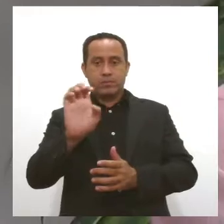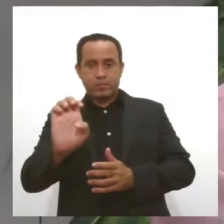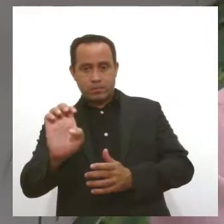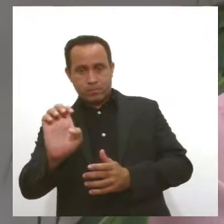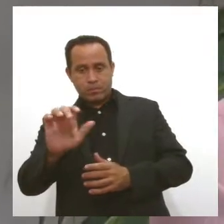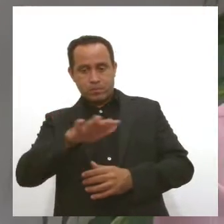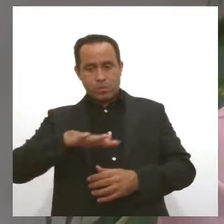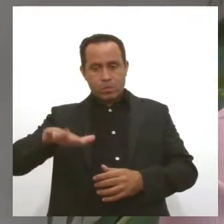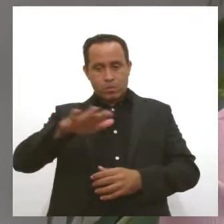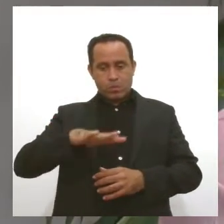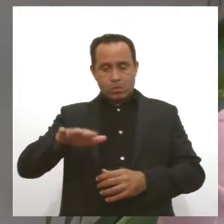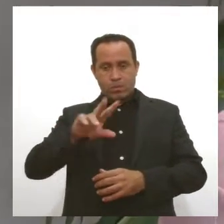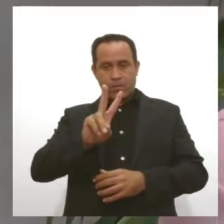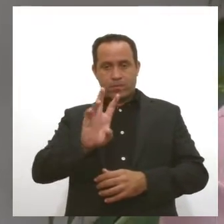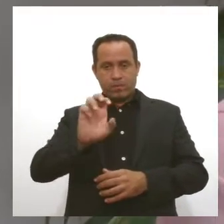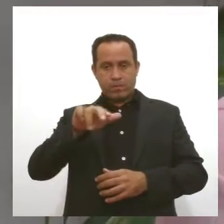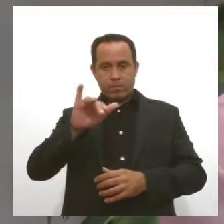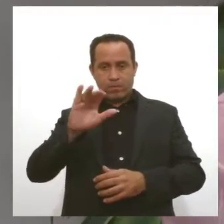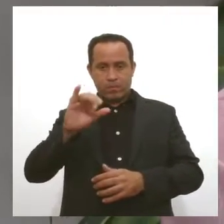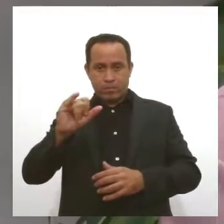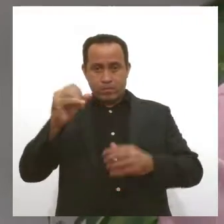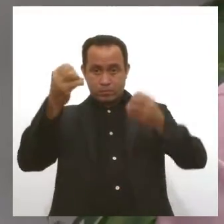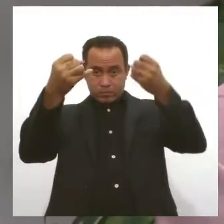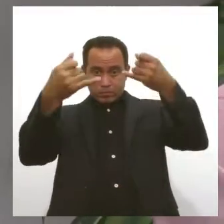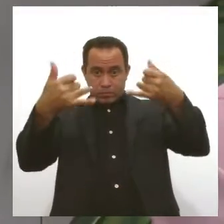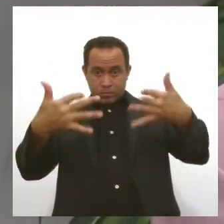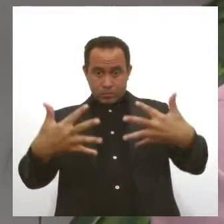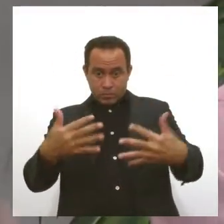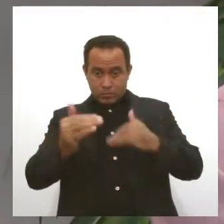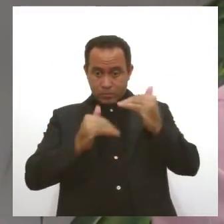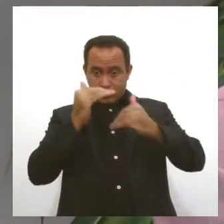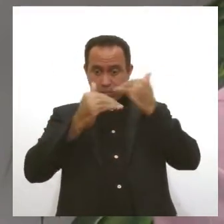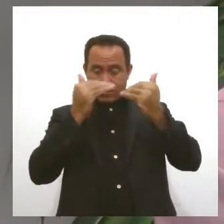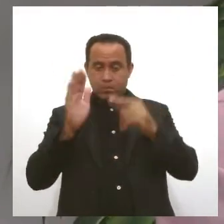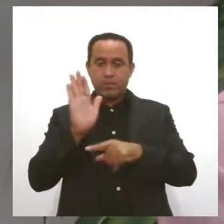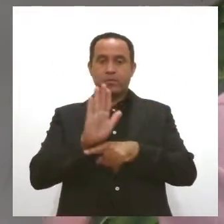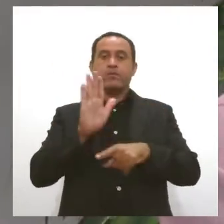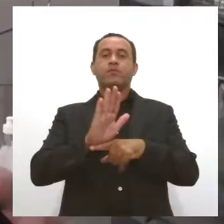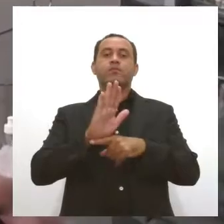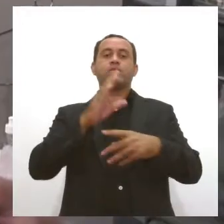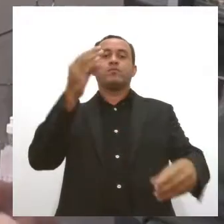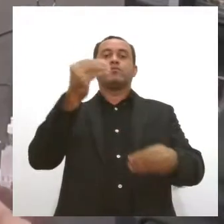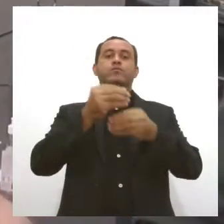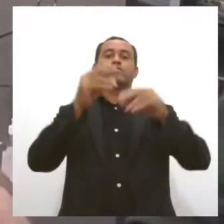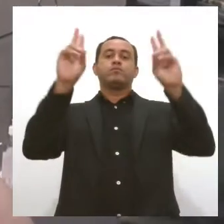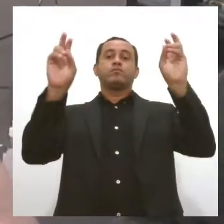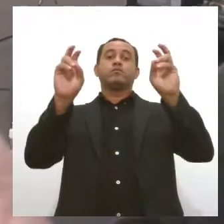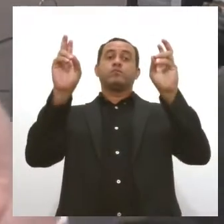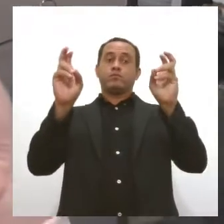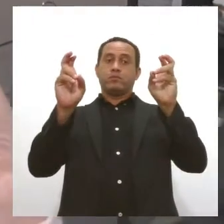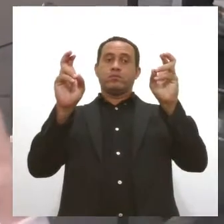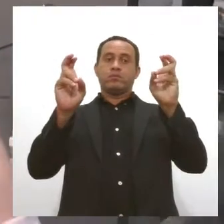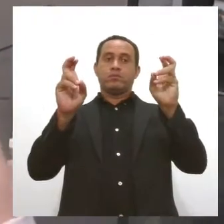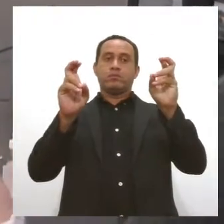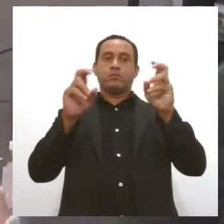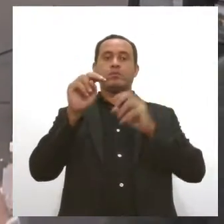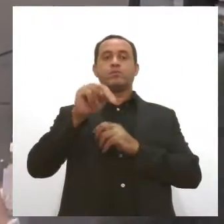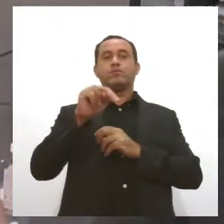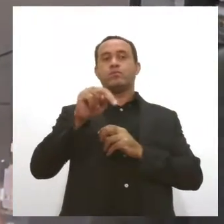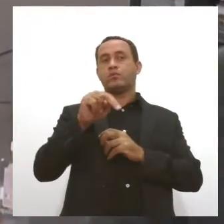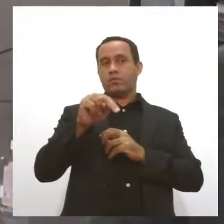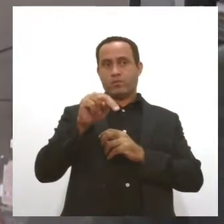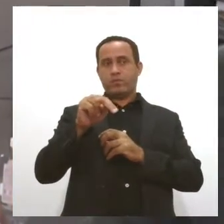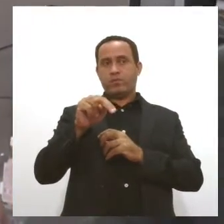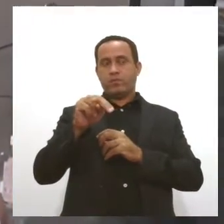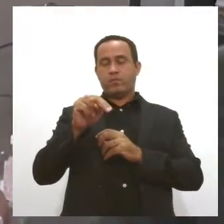-Geral, Vinícius de Oliveira, explicou o processo e a contribuição da PGE para o tema. Desde o momento que nós fomos instados